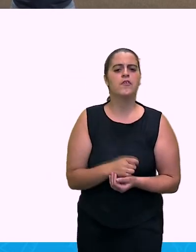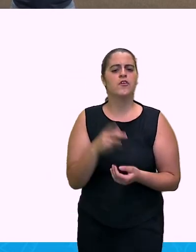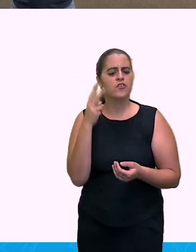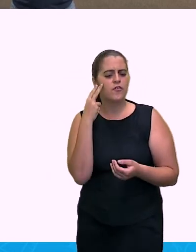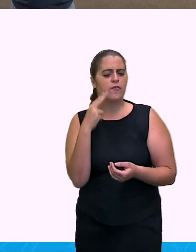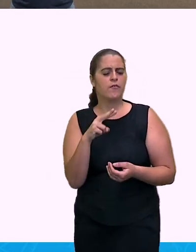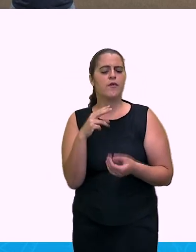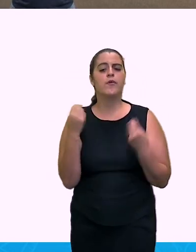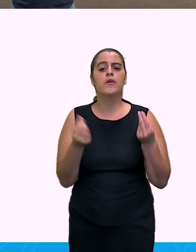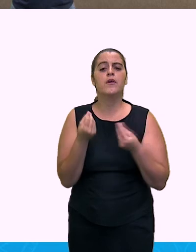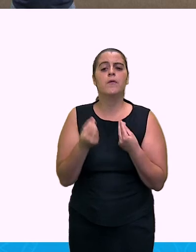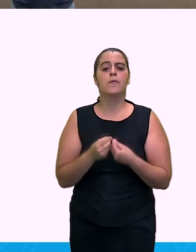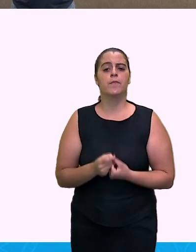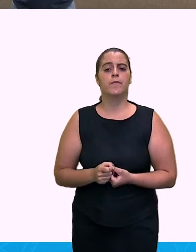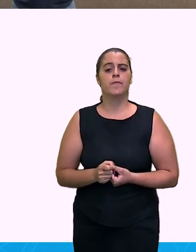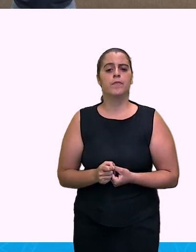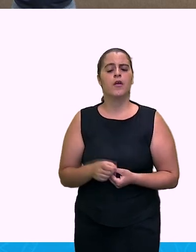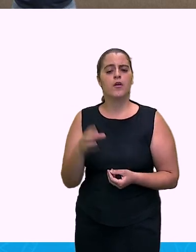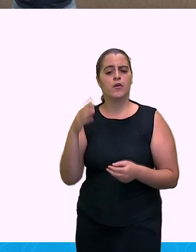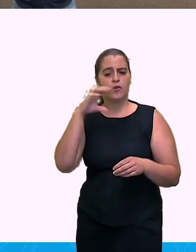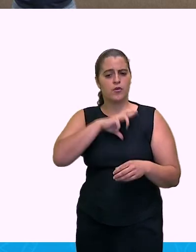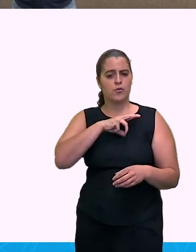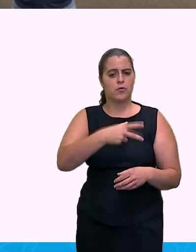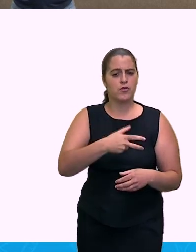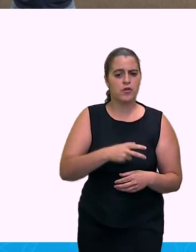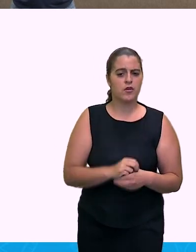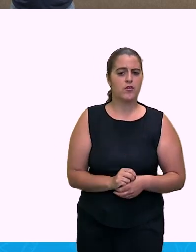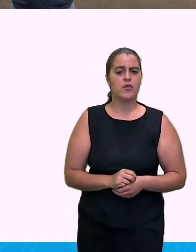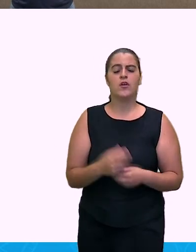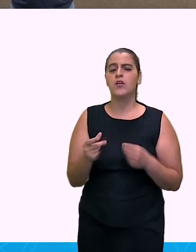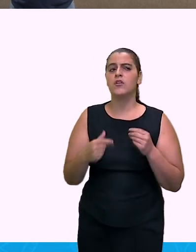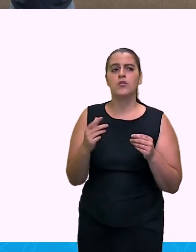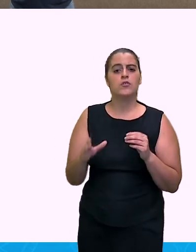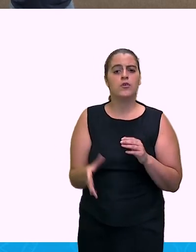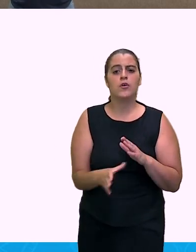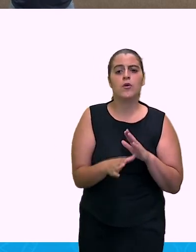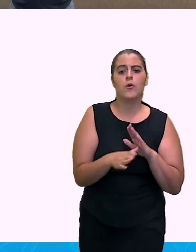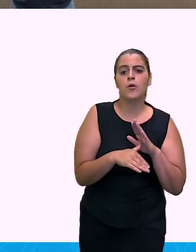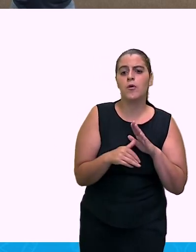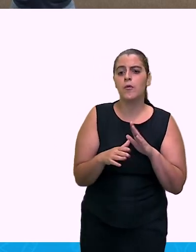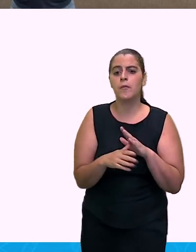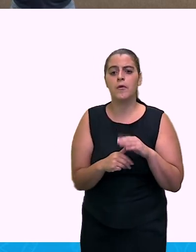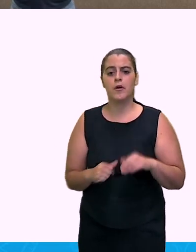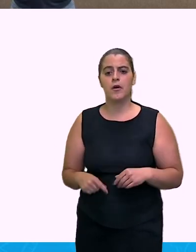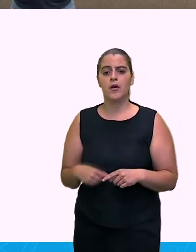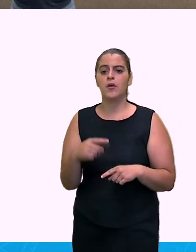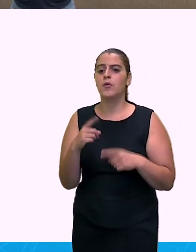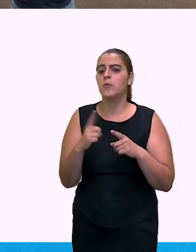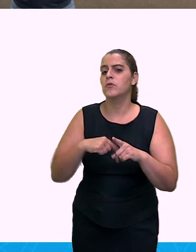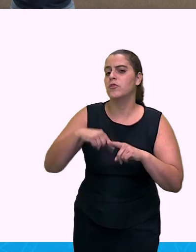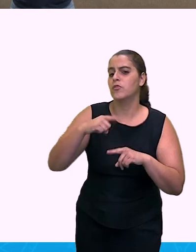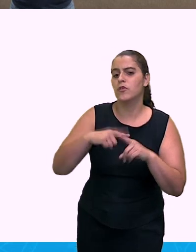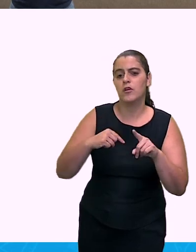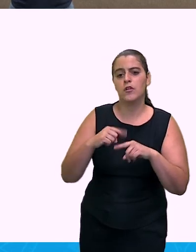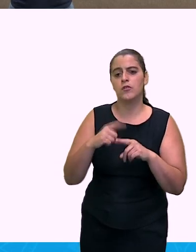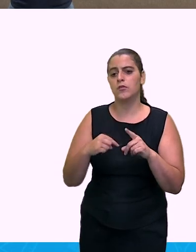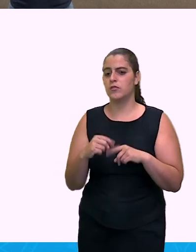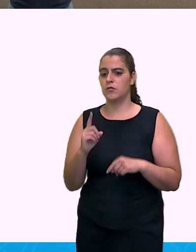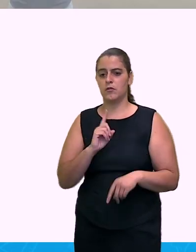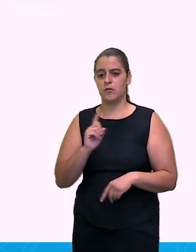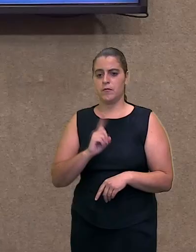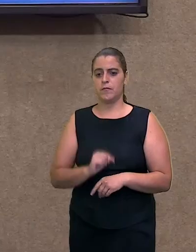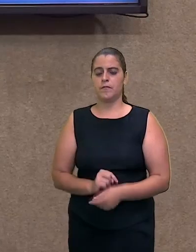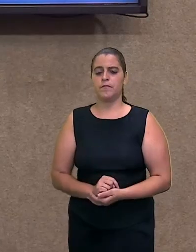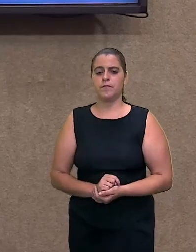percebe o quê? Que os portugueses, eles não levaram de nós só aquilo que era material.